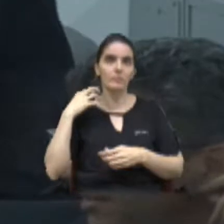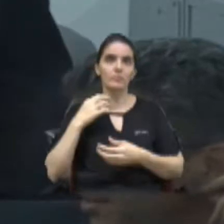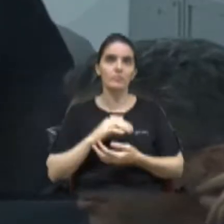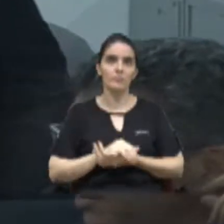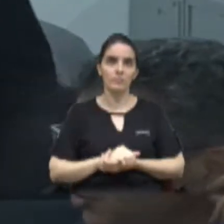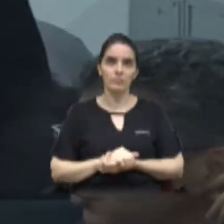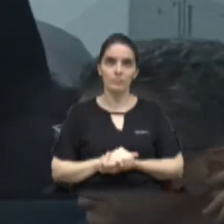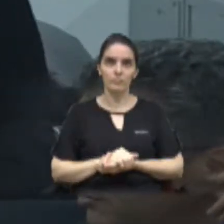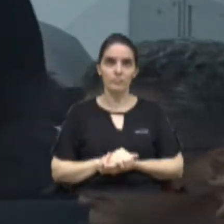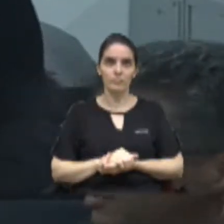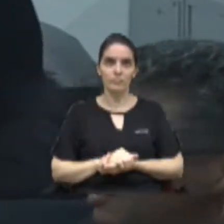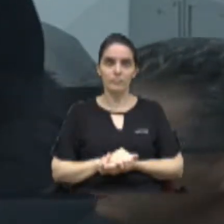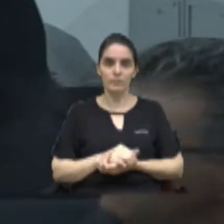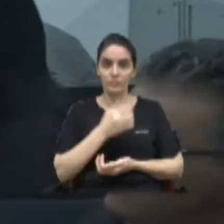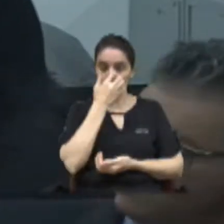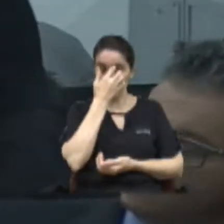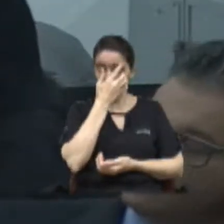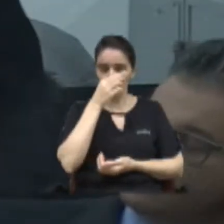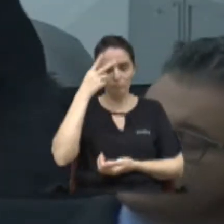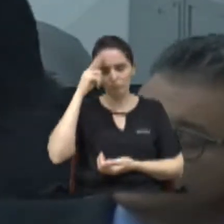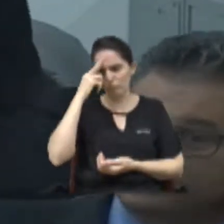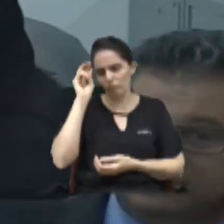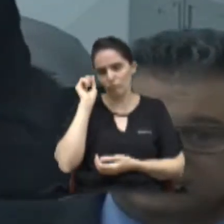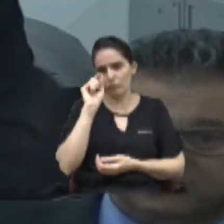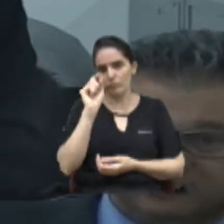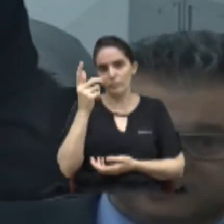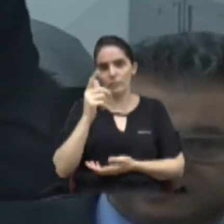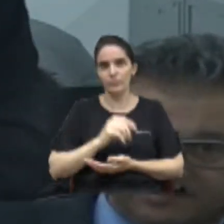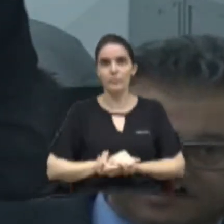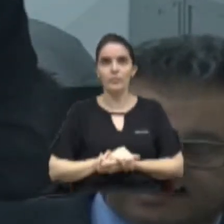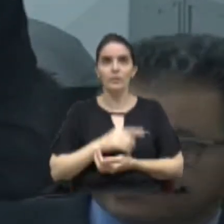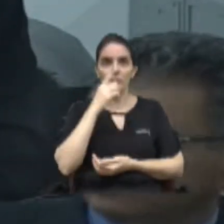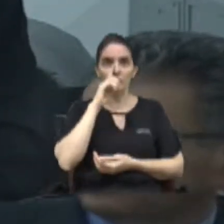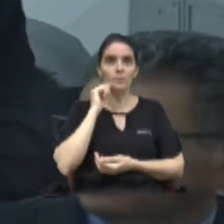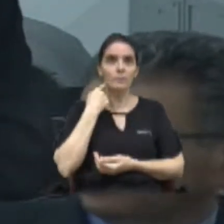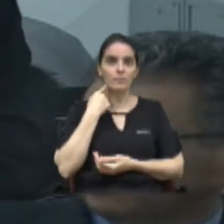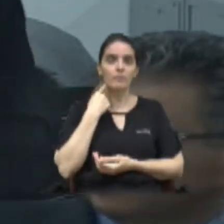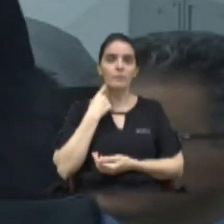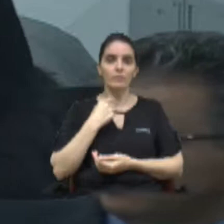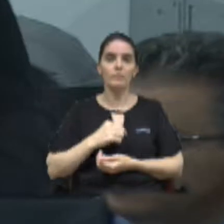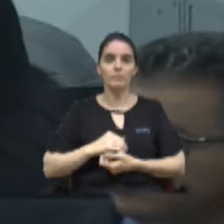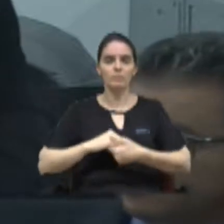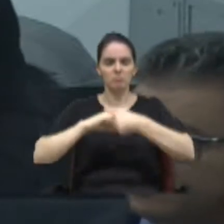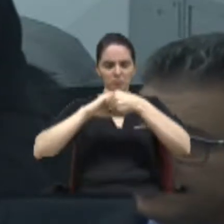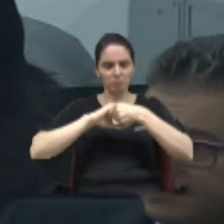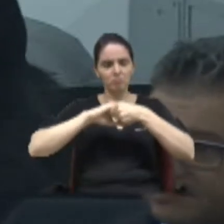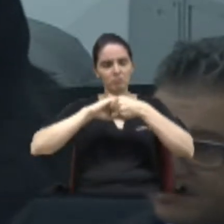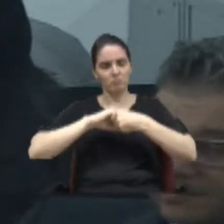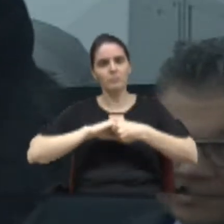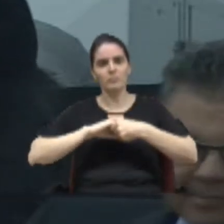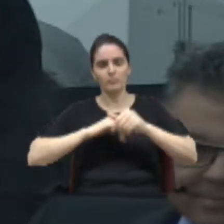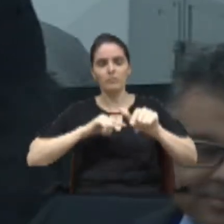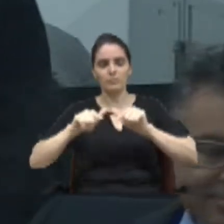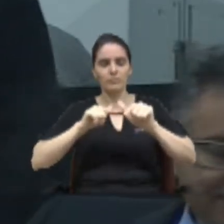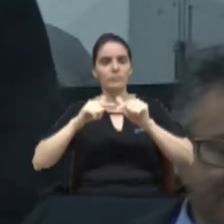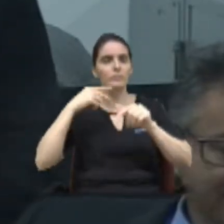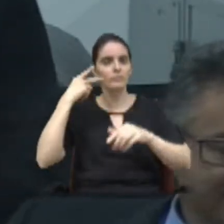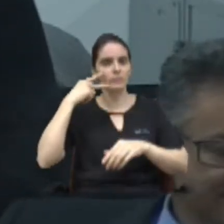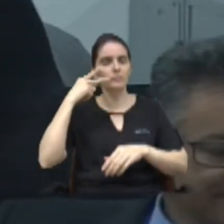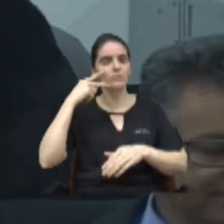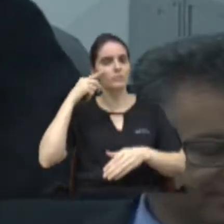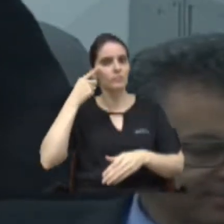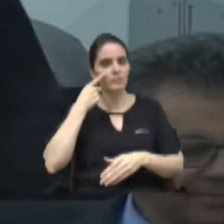E eu não lembro quem são. Mas parabéns... O pastor Nilton. O pastor Nilton. Parabéns que esse é o nosso trabalho realmente.